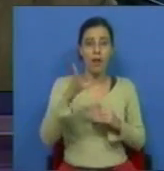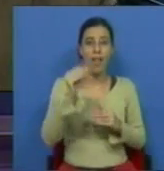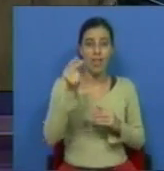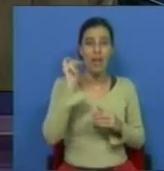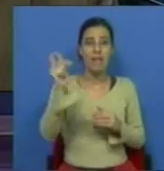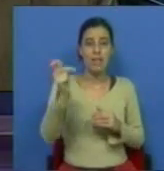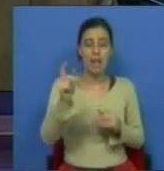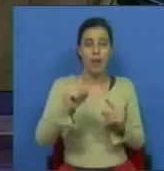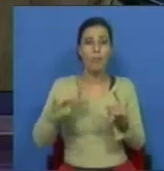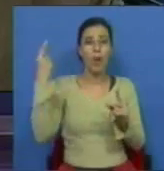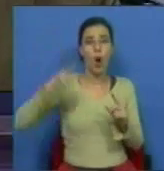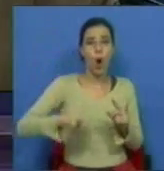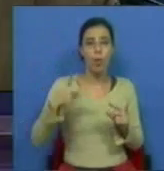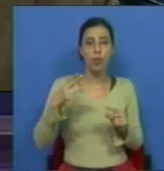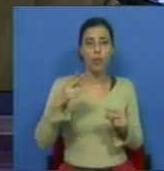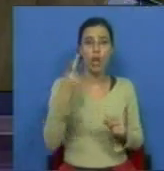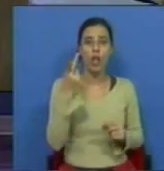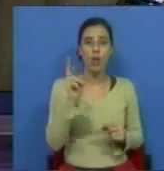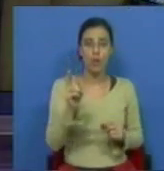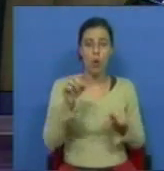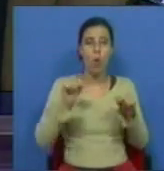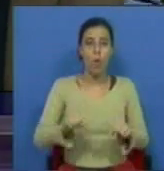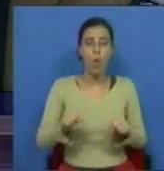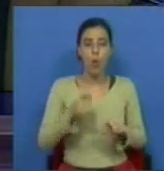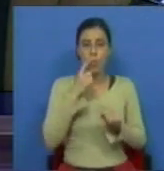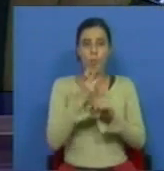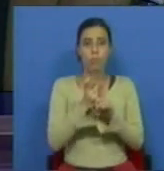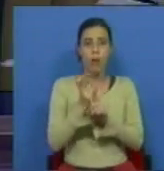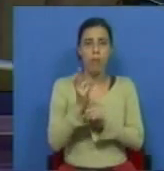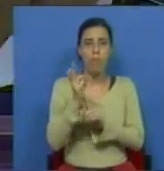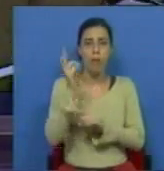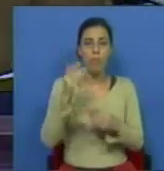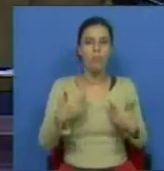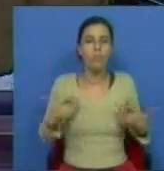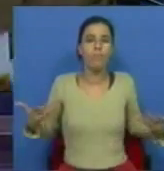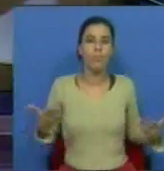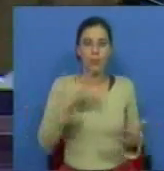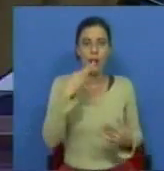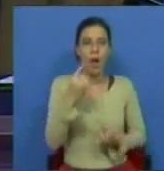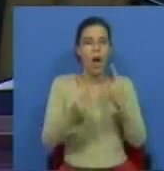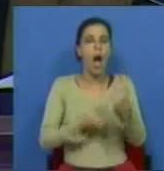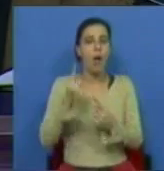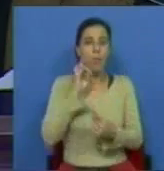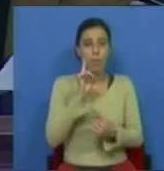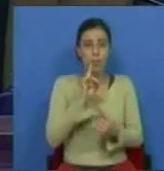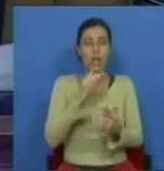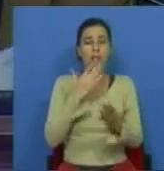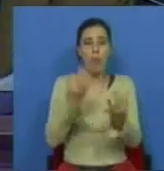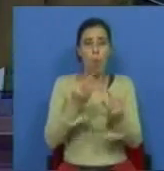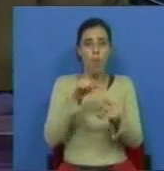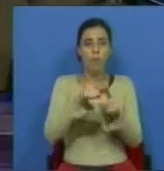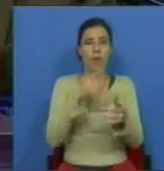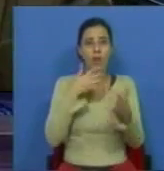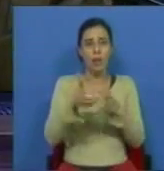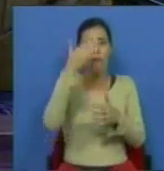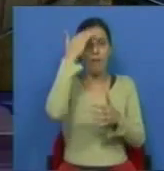10 anos e as obrigações do Tesouro a 2 anos estão hoje com os juros a subir e nós acreditamos que há algum relevo a ter este